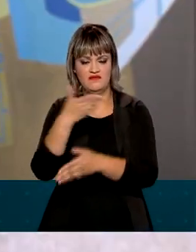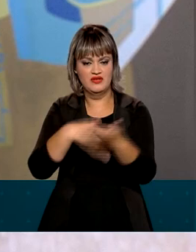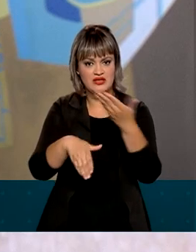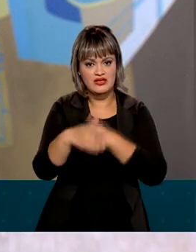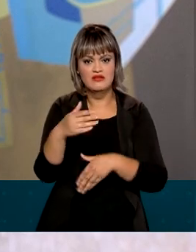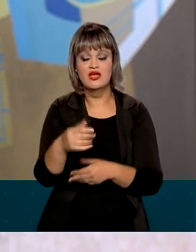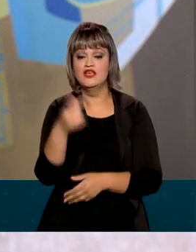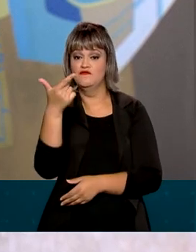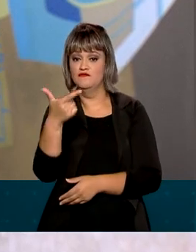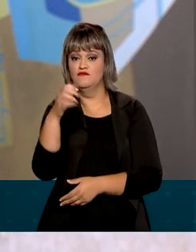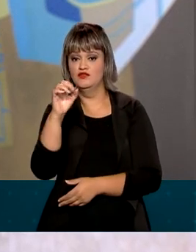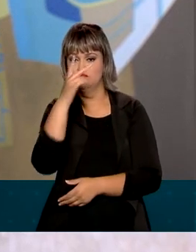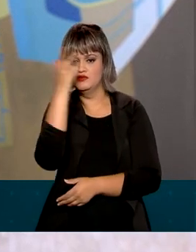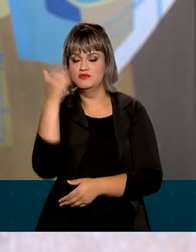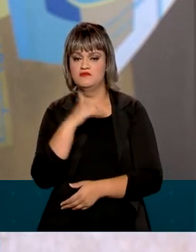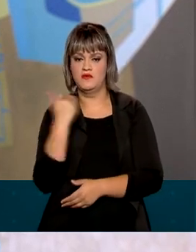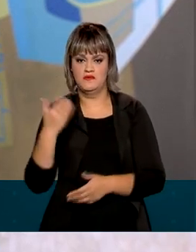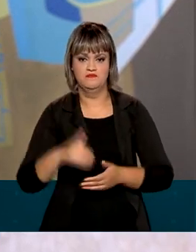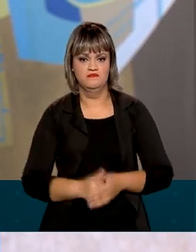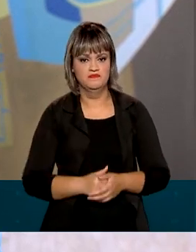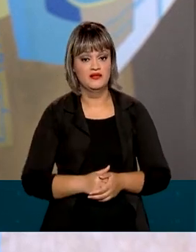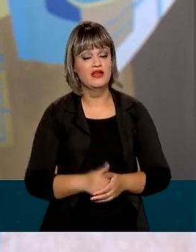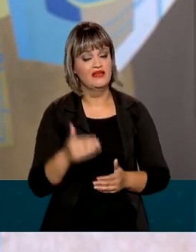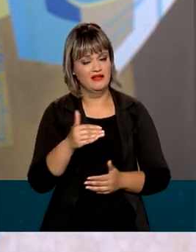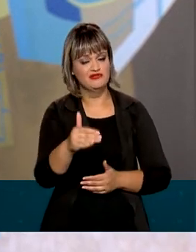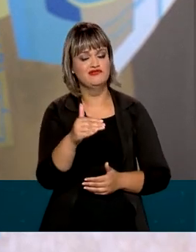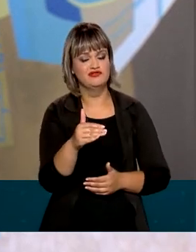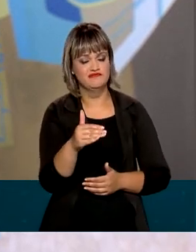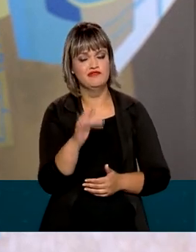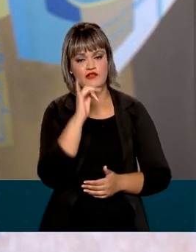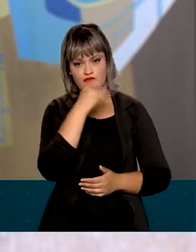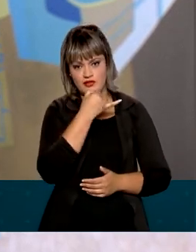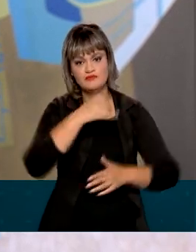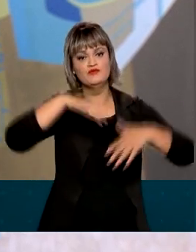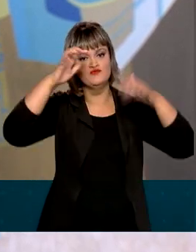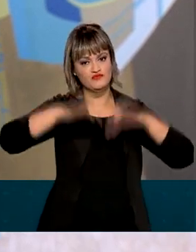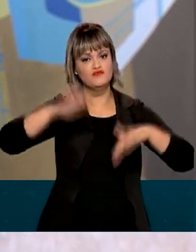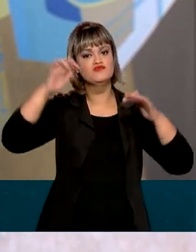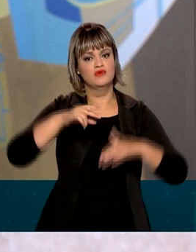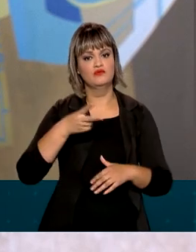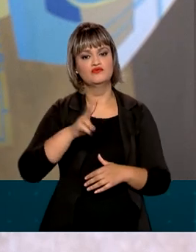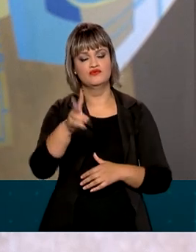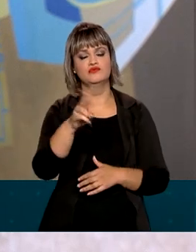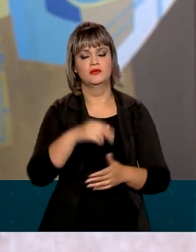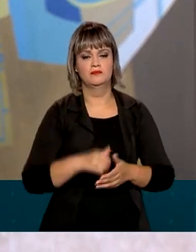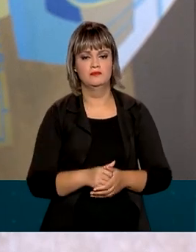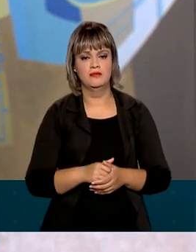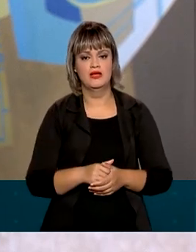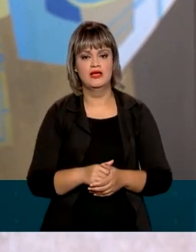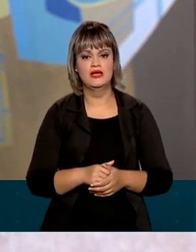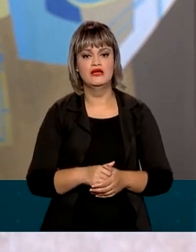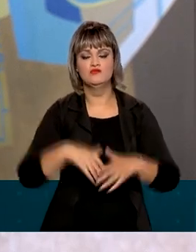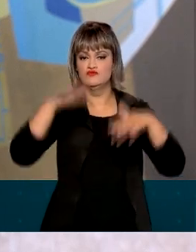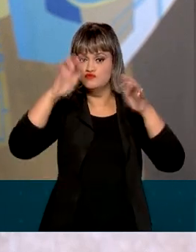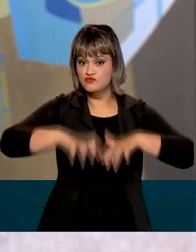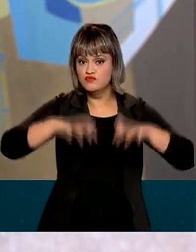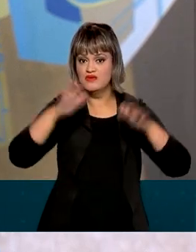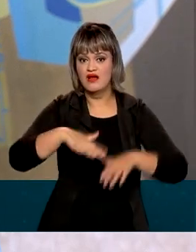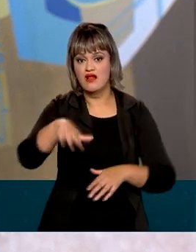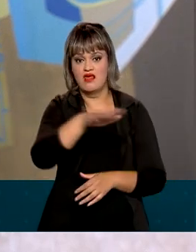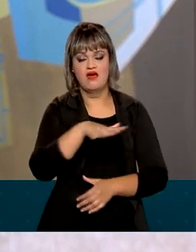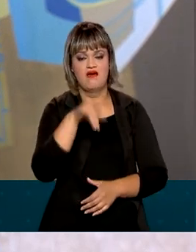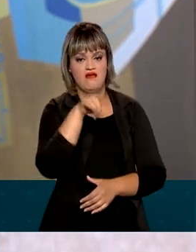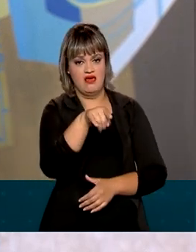morreram vítimas dessa tragédia. E a previsão, infelizmente, Luciana, é de mais chuva nas próximas 48 horas. Chuva não apenas